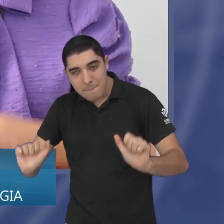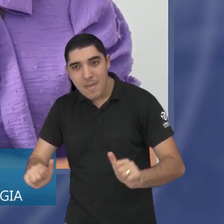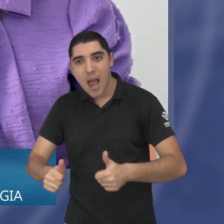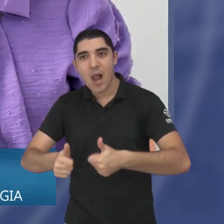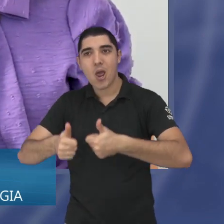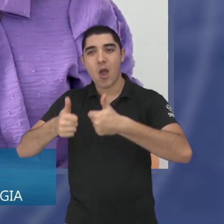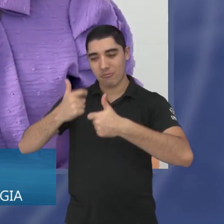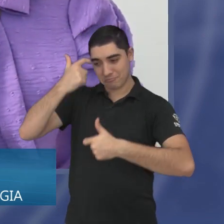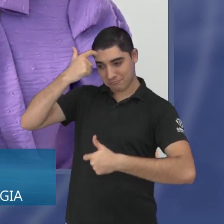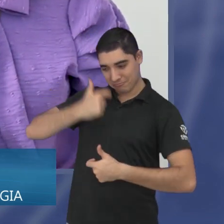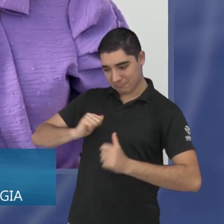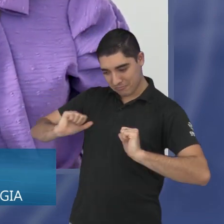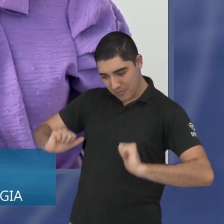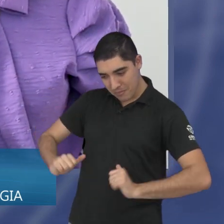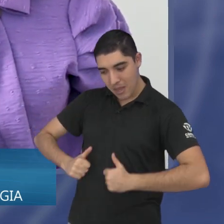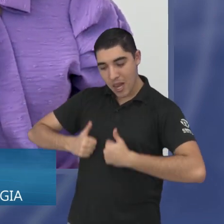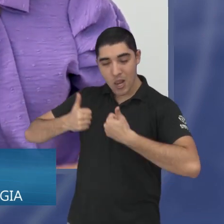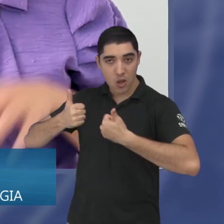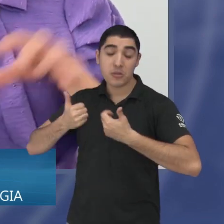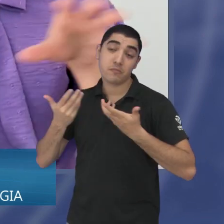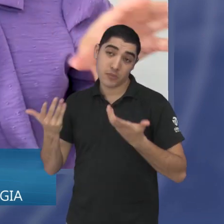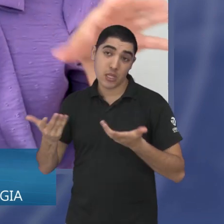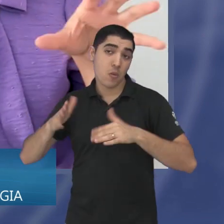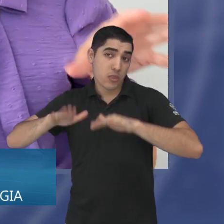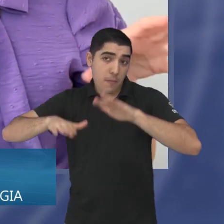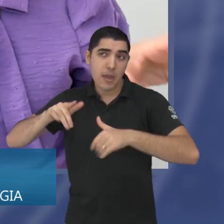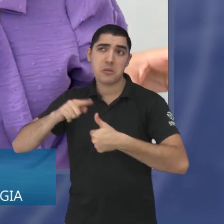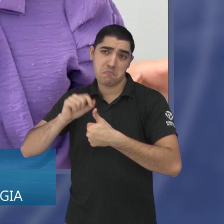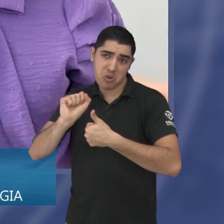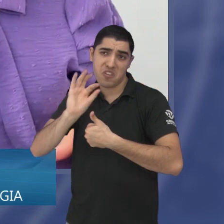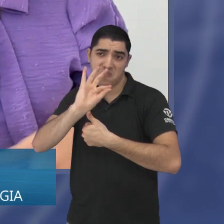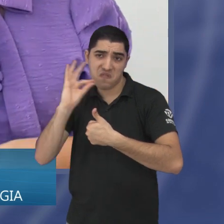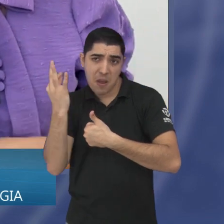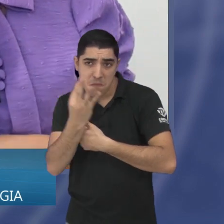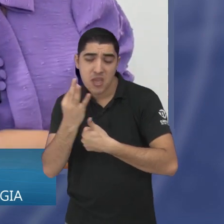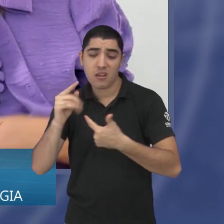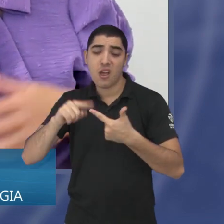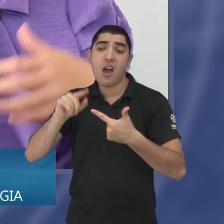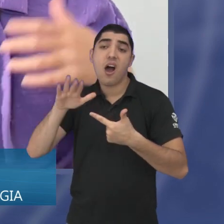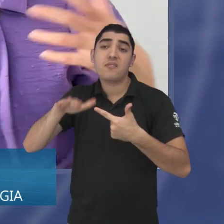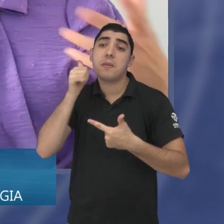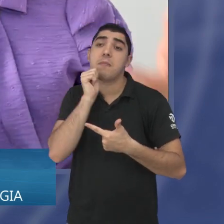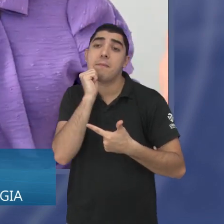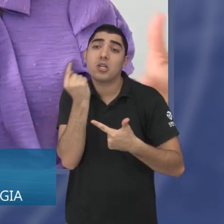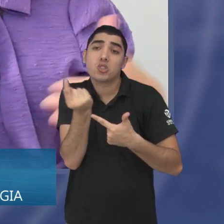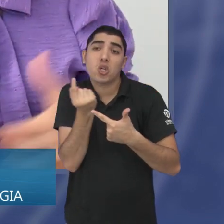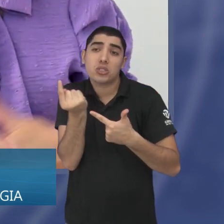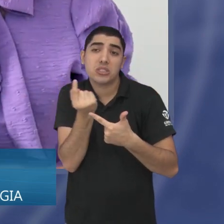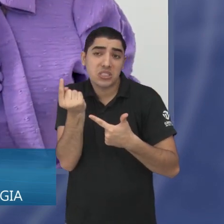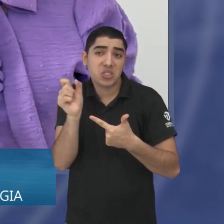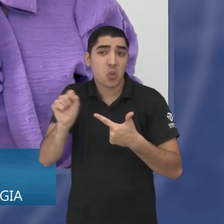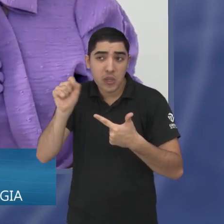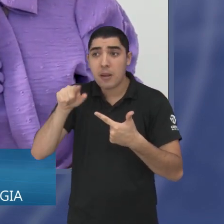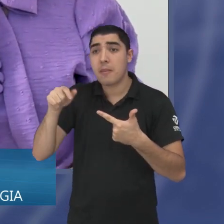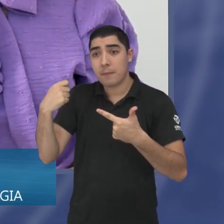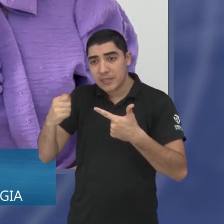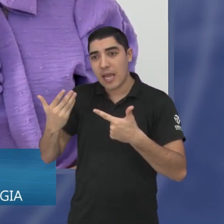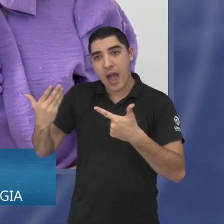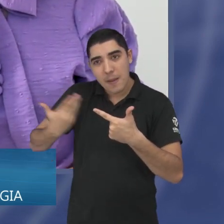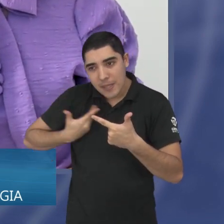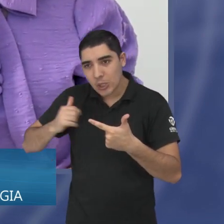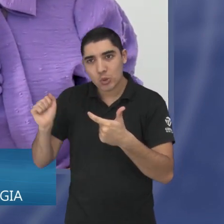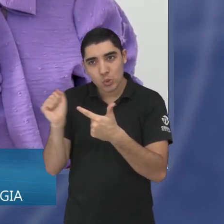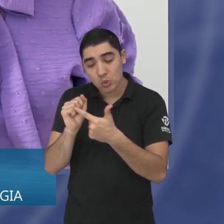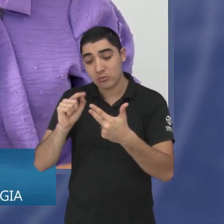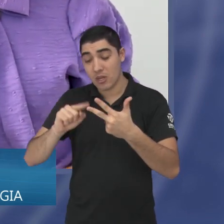um contexto que seja subjetivo, né? Família, as mães solo, diversas